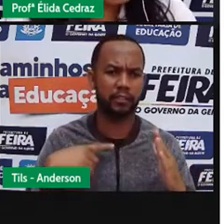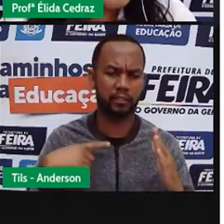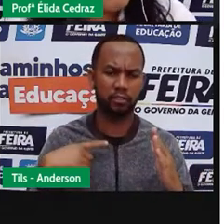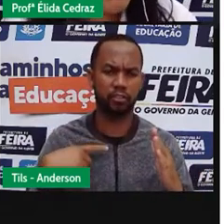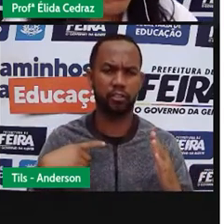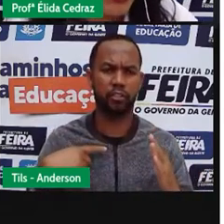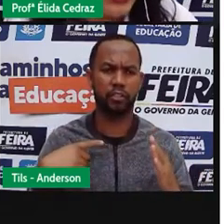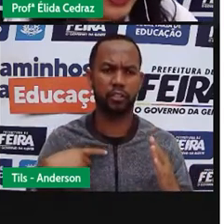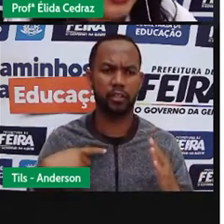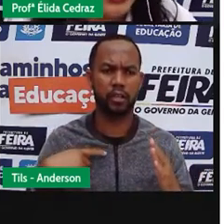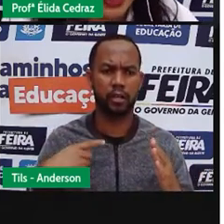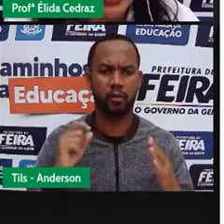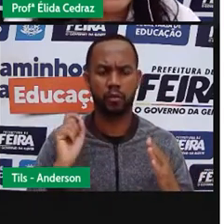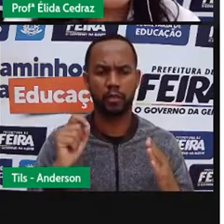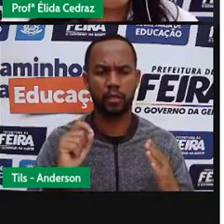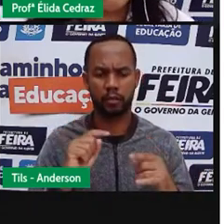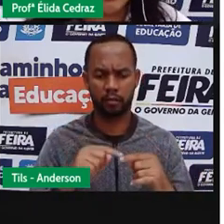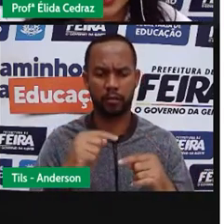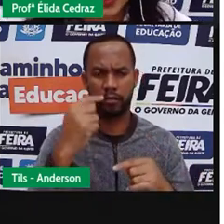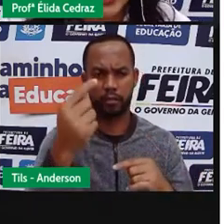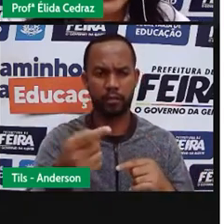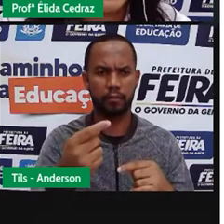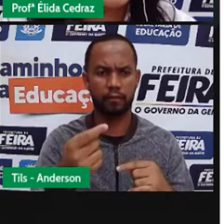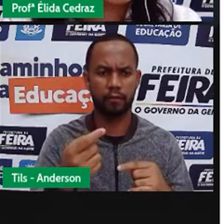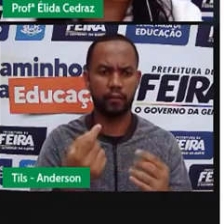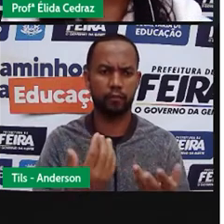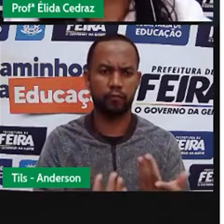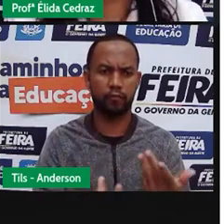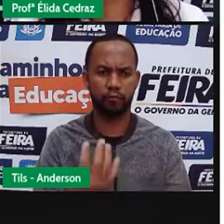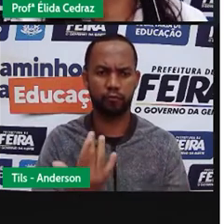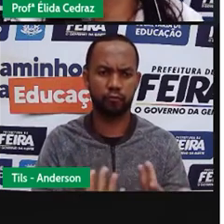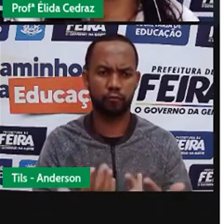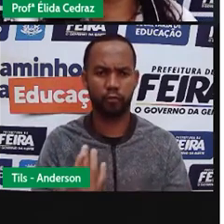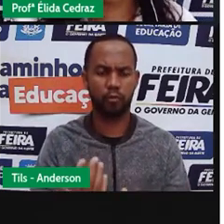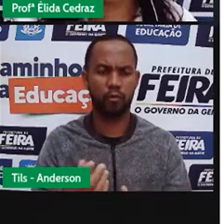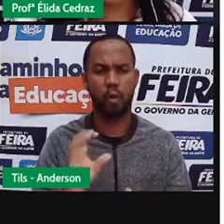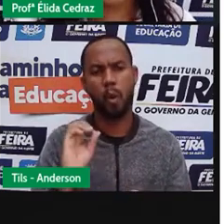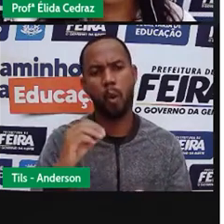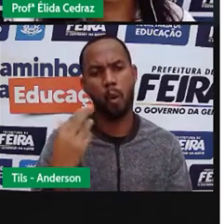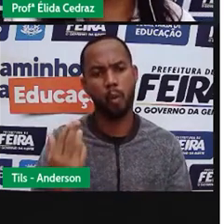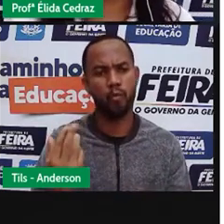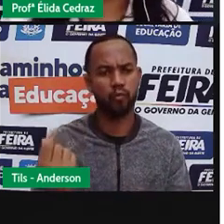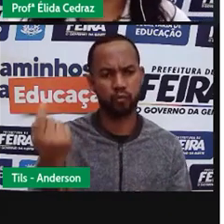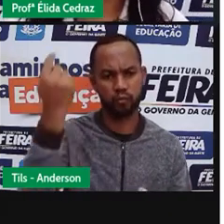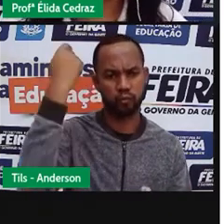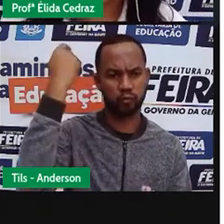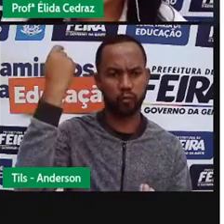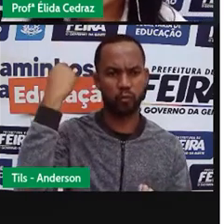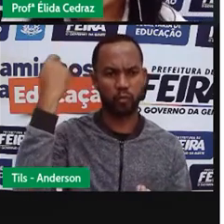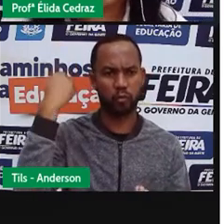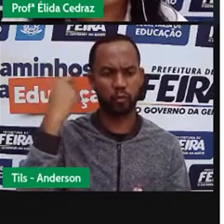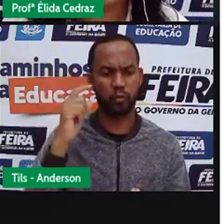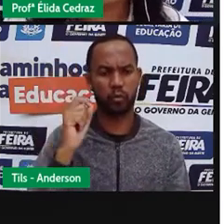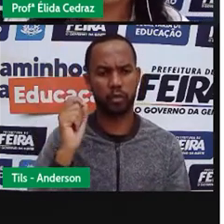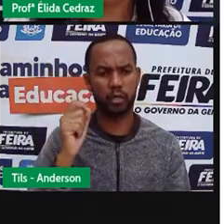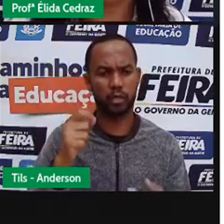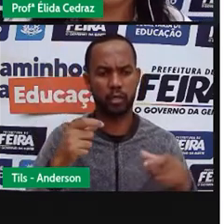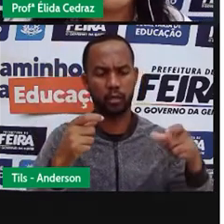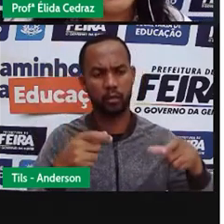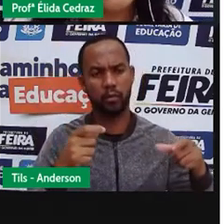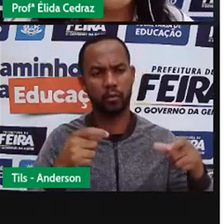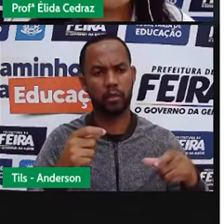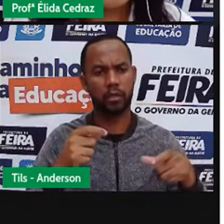ou na porta da casa, na frente da casa, ou ao fundo da casa, para manter aquele ambiente